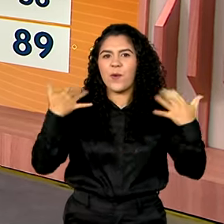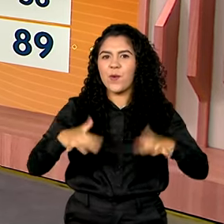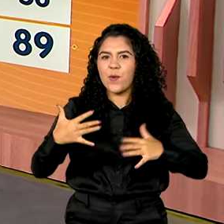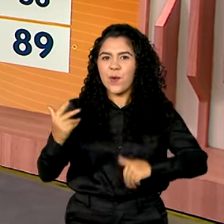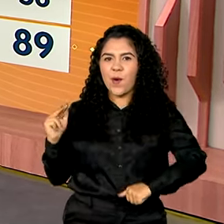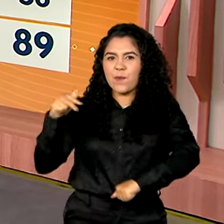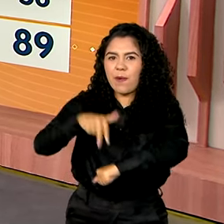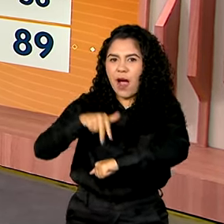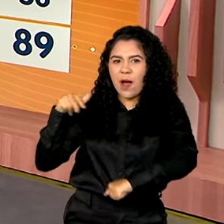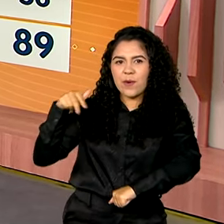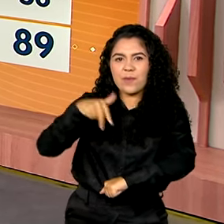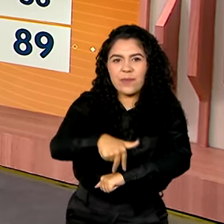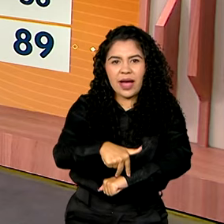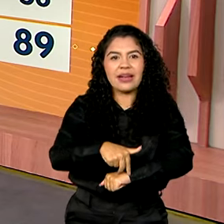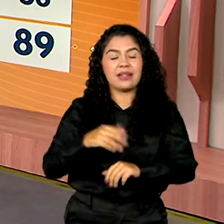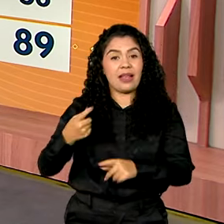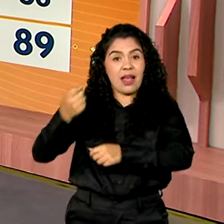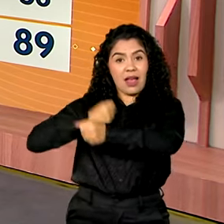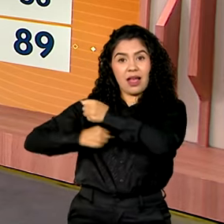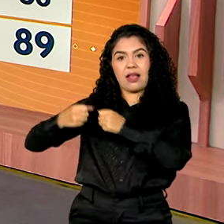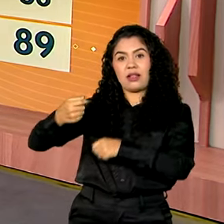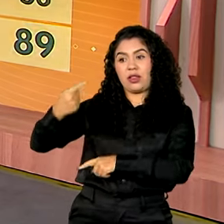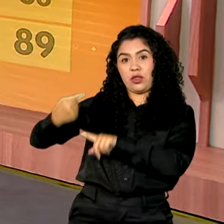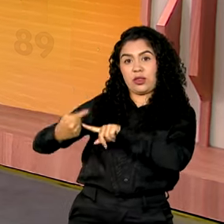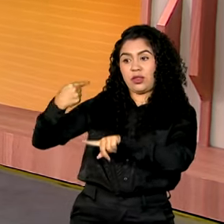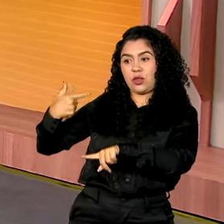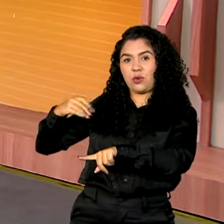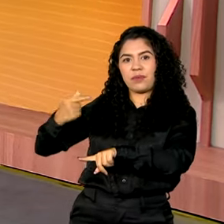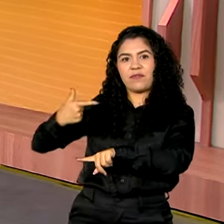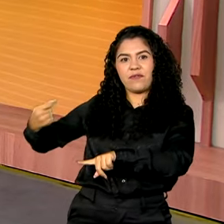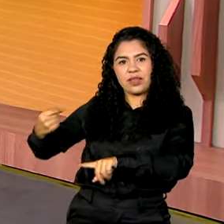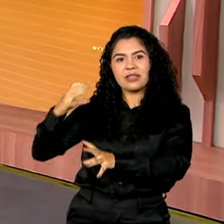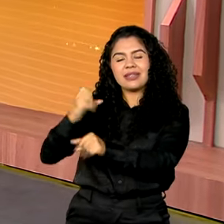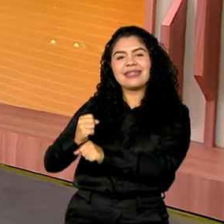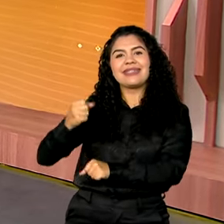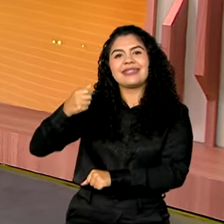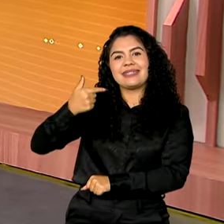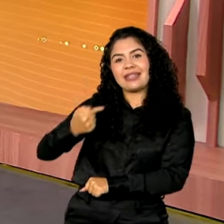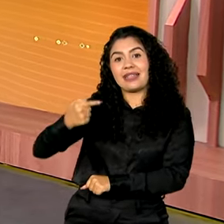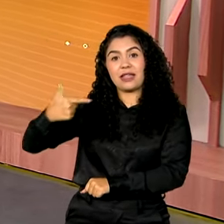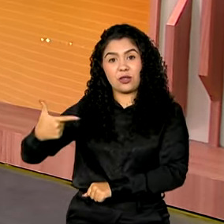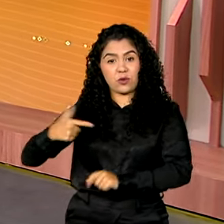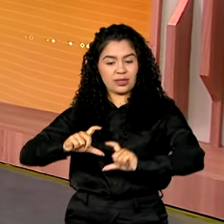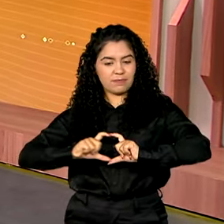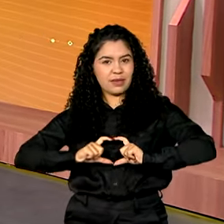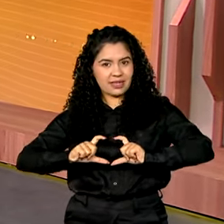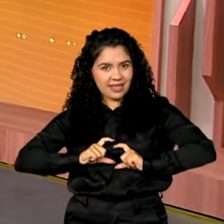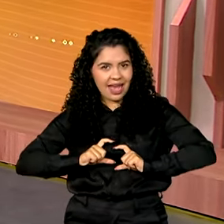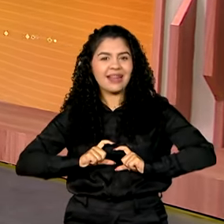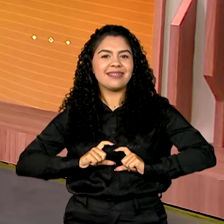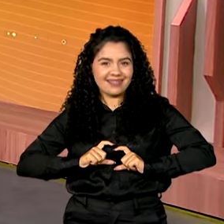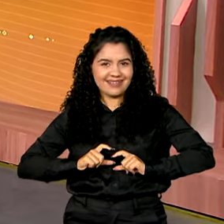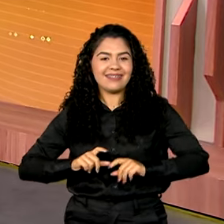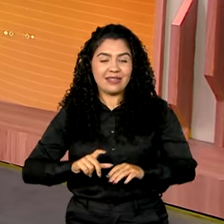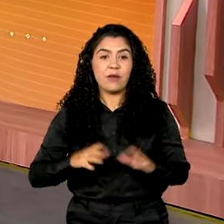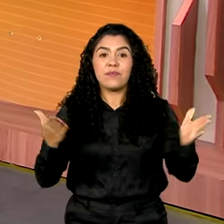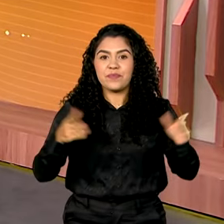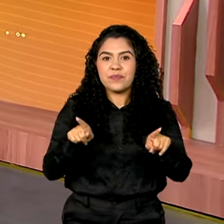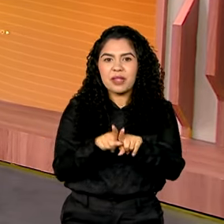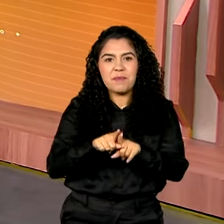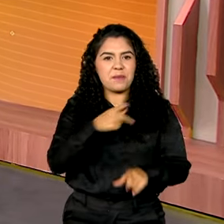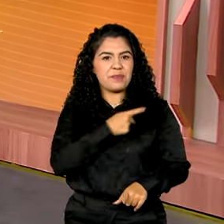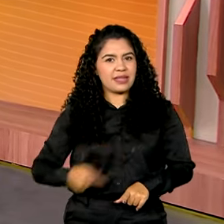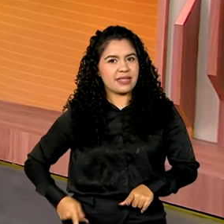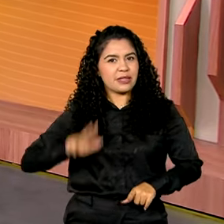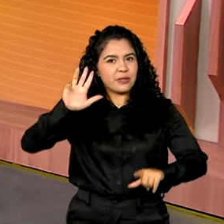72 medalhas em Tóquio em 2020. Pelas redes sociais, o presidente Lula celebrou a conquista dos atletas